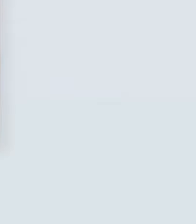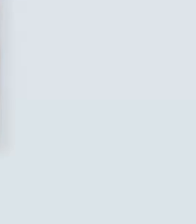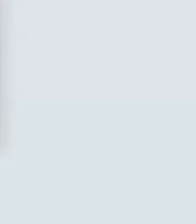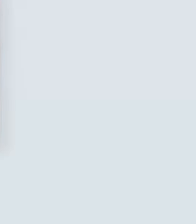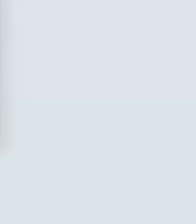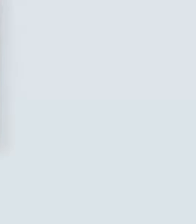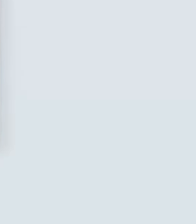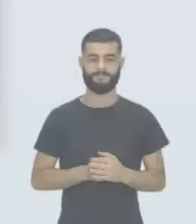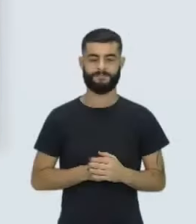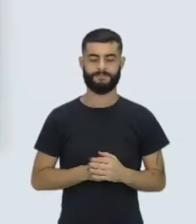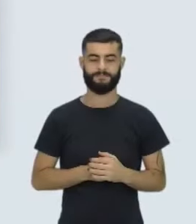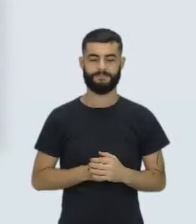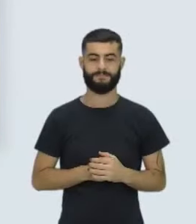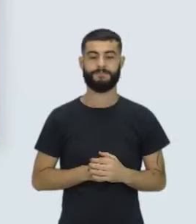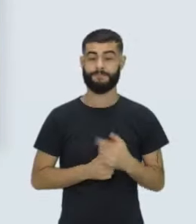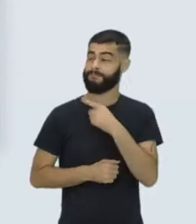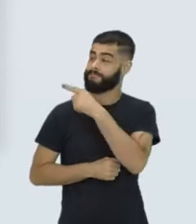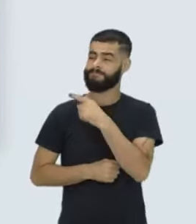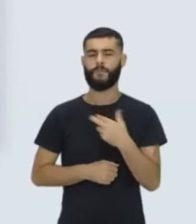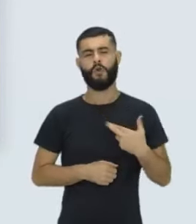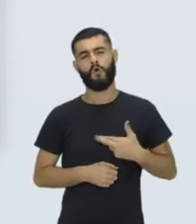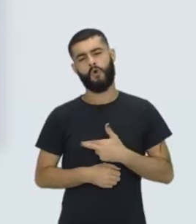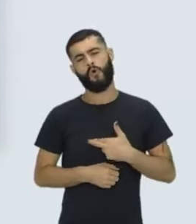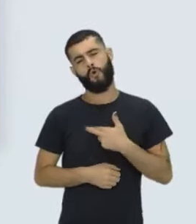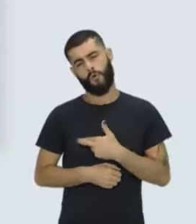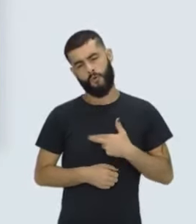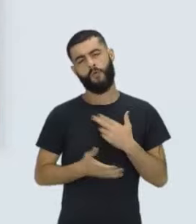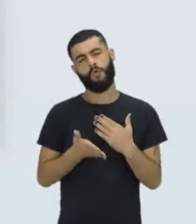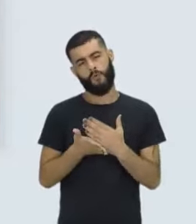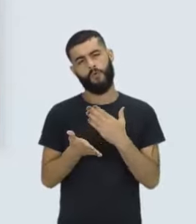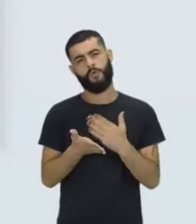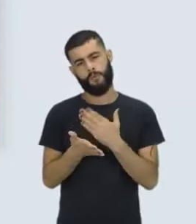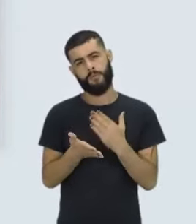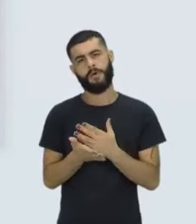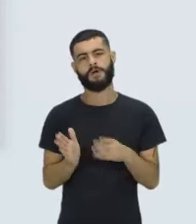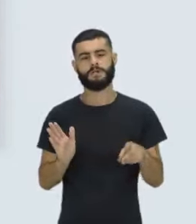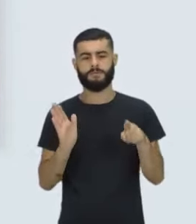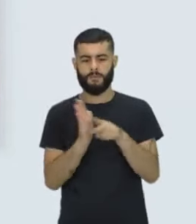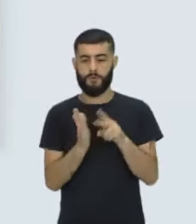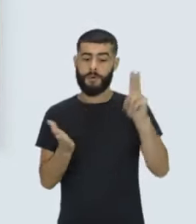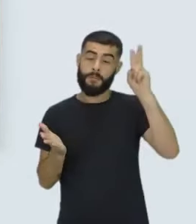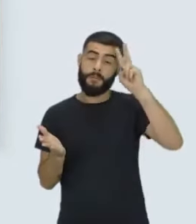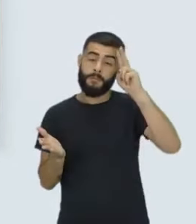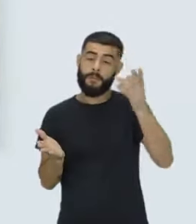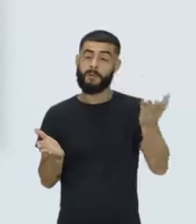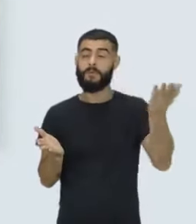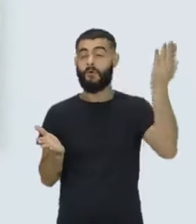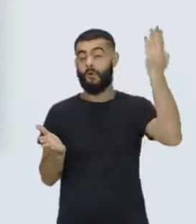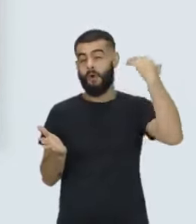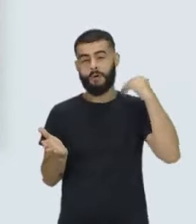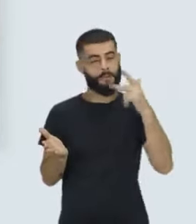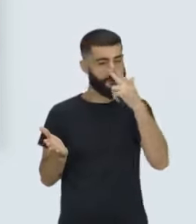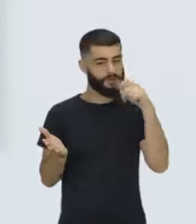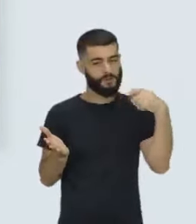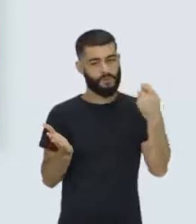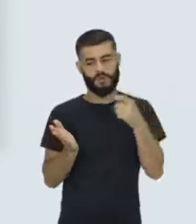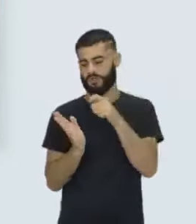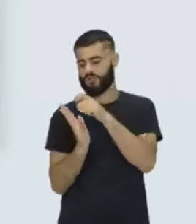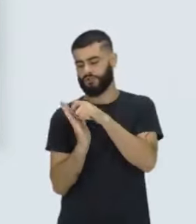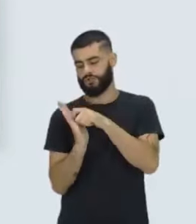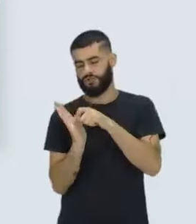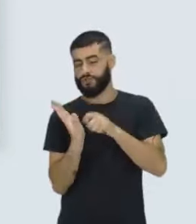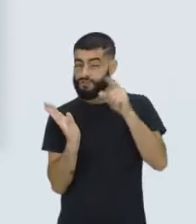O Minha Vida de Menina é um romance, entre aspas, né? Um livro de memórias, um livro de diários, a gente não sabe bem que gênero é esse, de uma